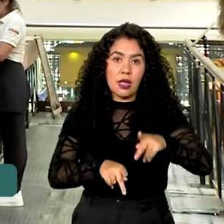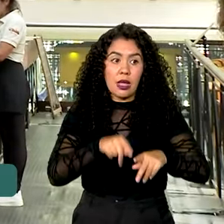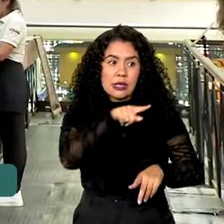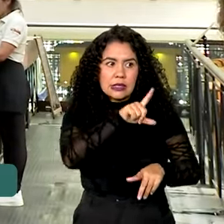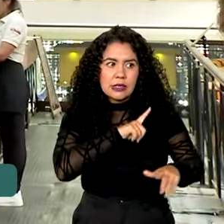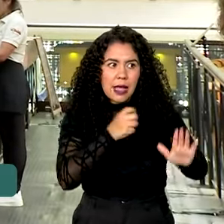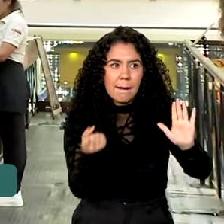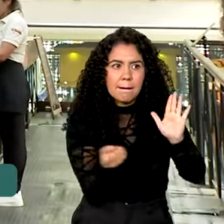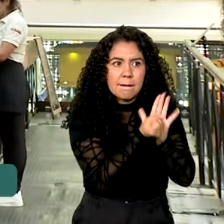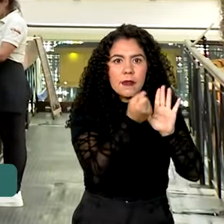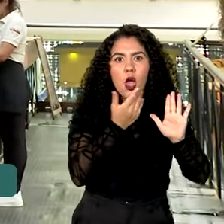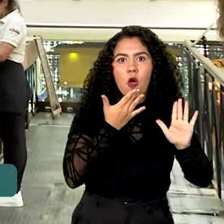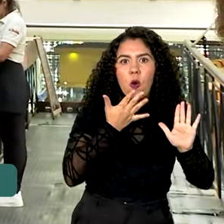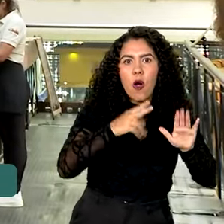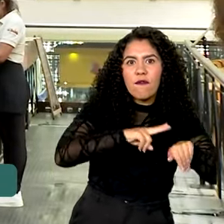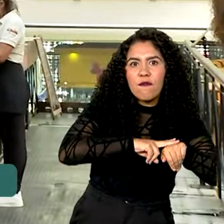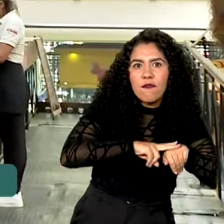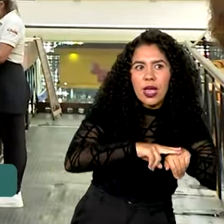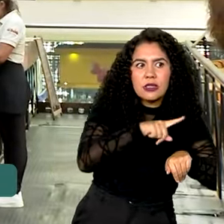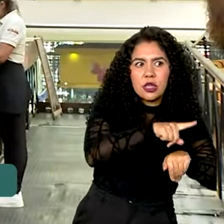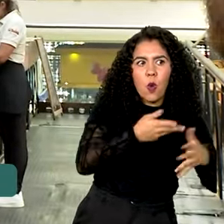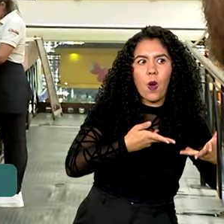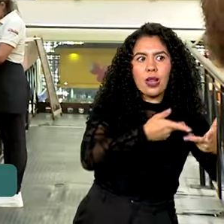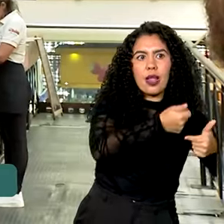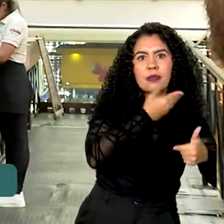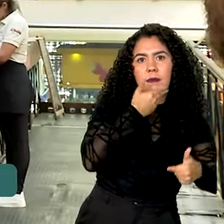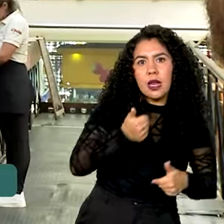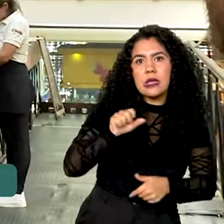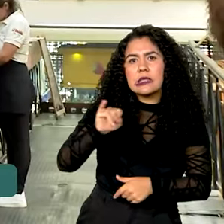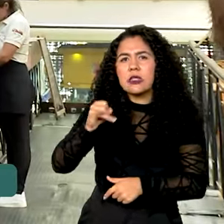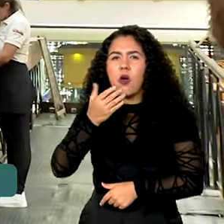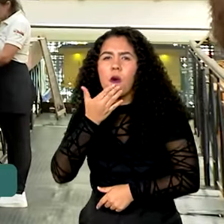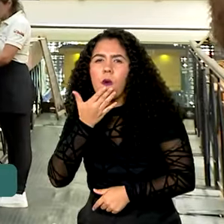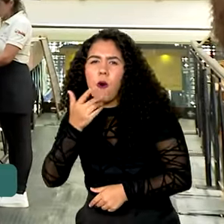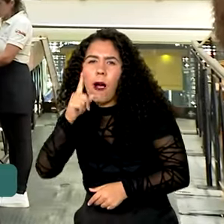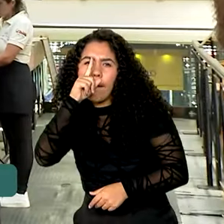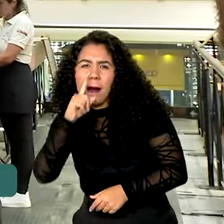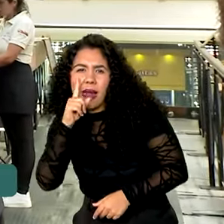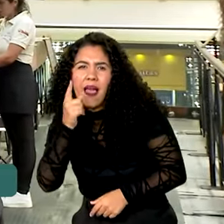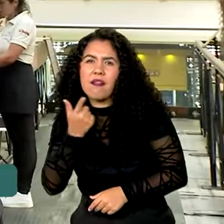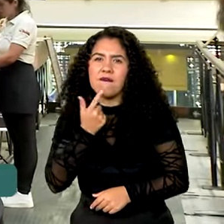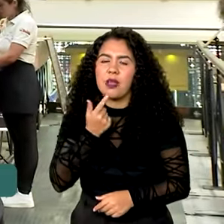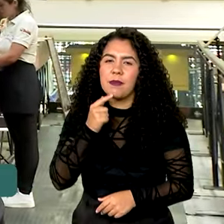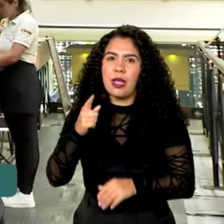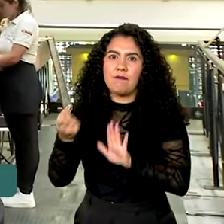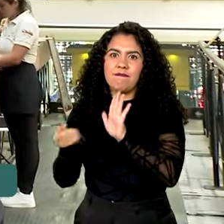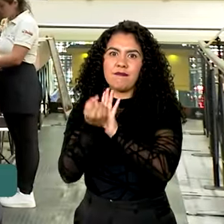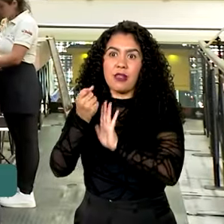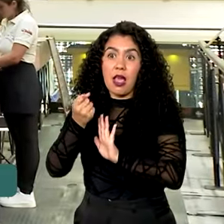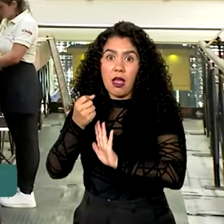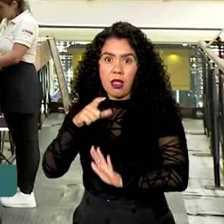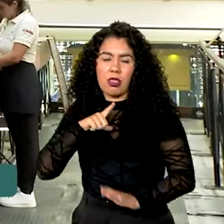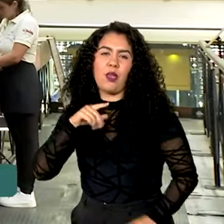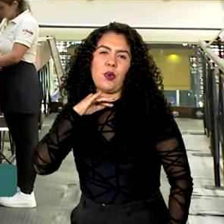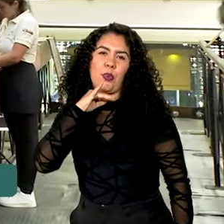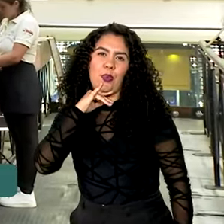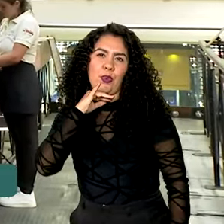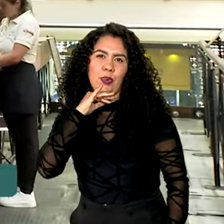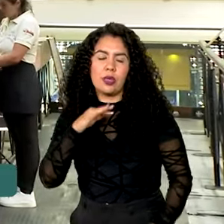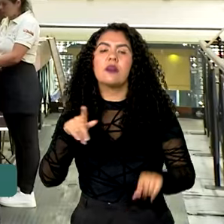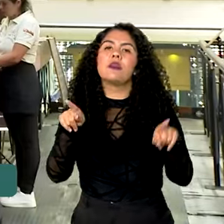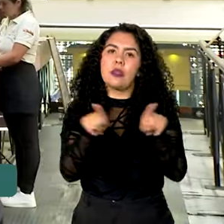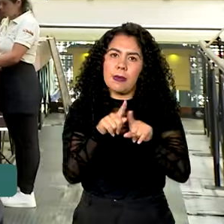selo verde, né? De melhor qualidade, o que está com amarelo ali de regular ou com vermelho de ruim. Então, a gente tem essas duas formas. Tem a parte de